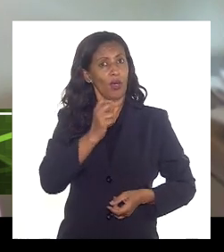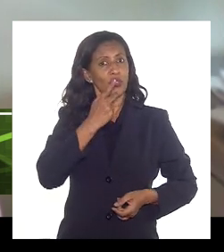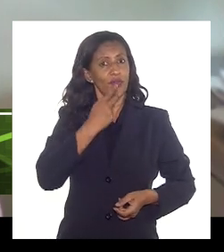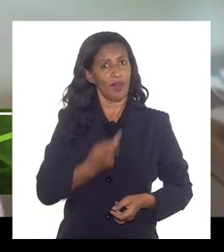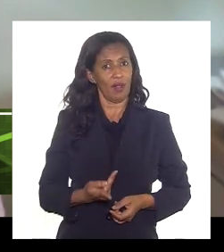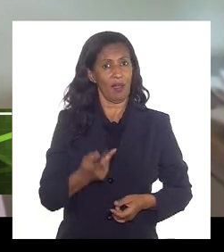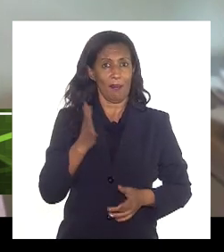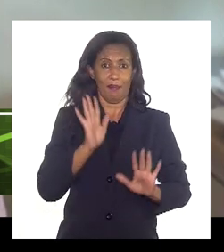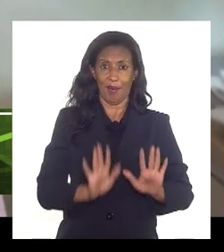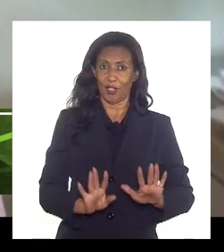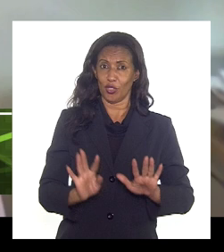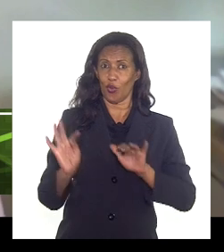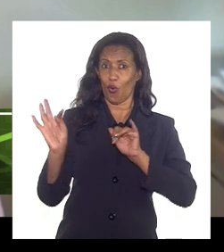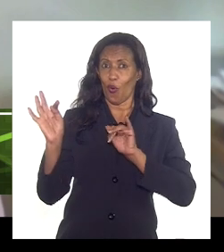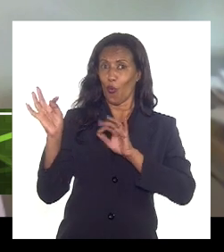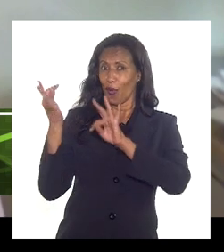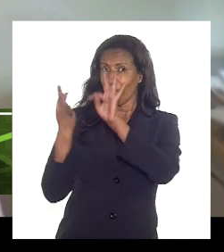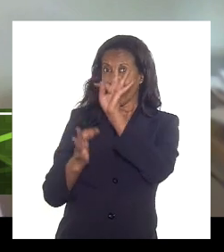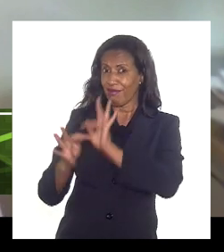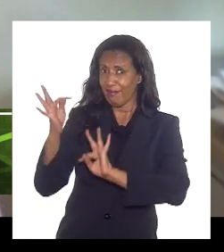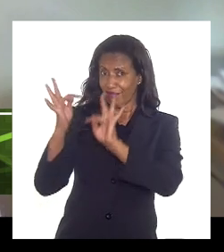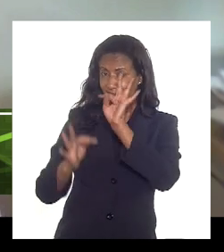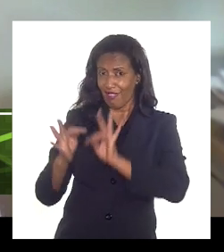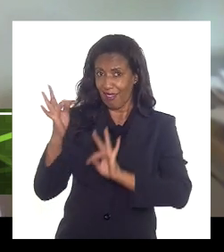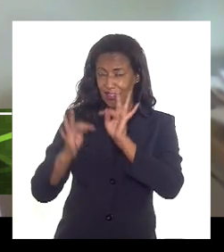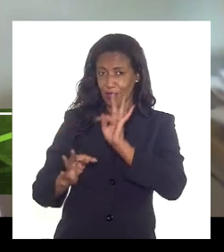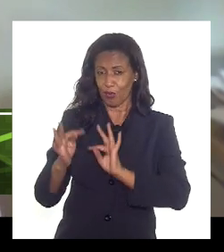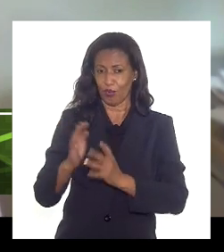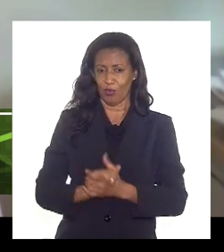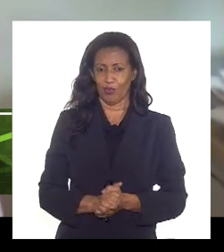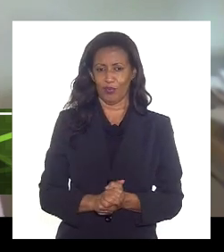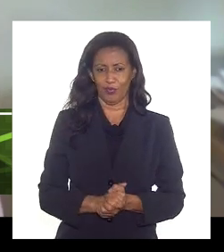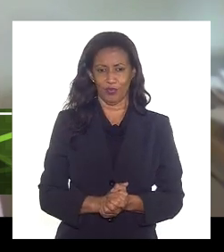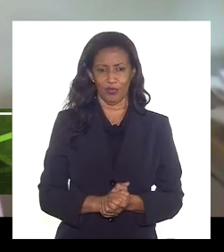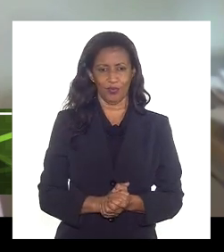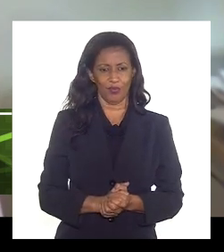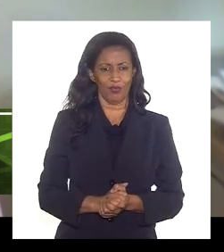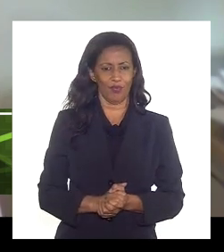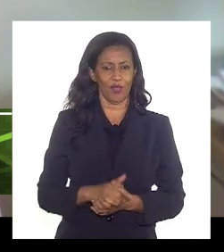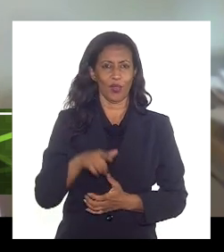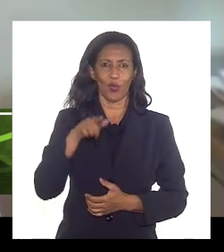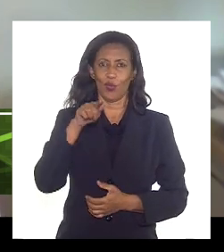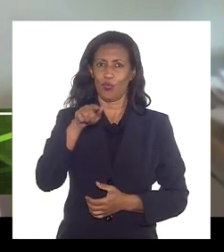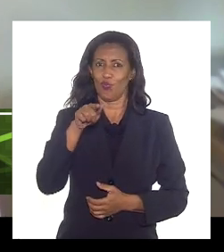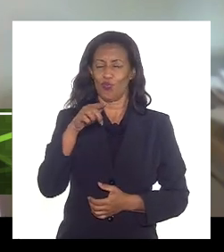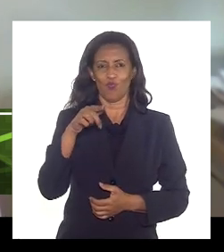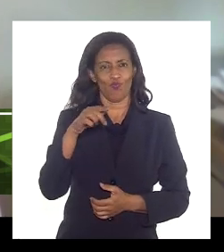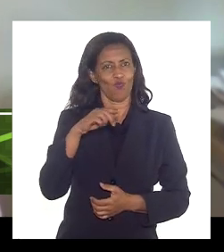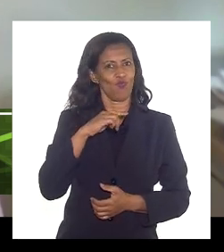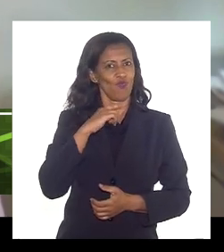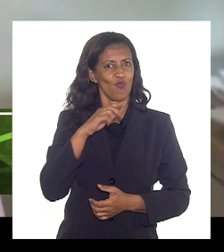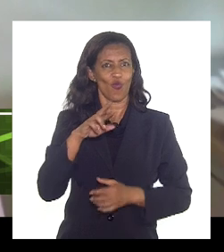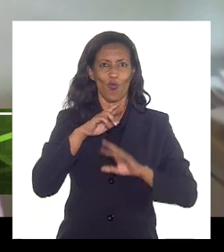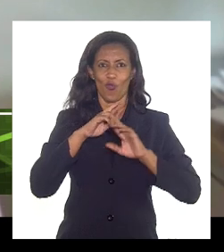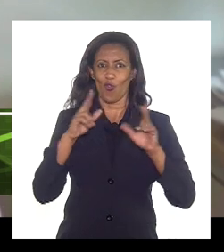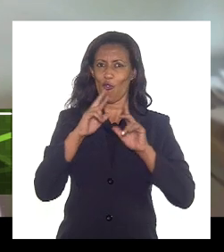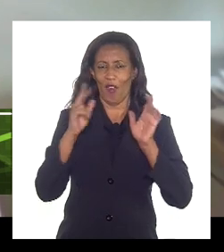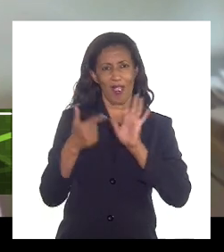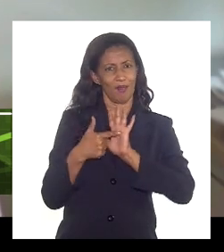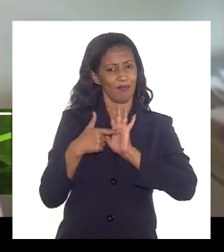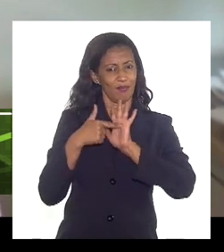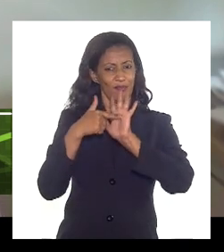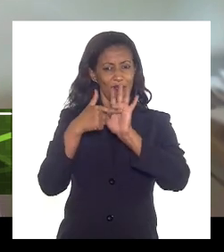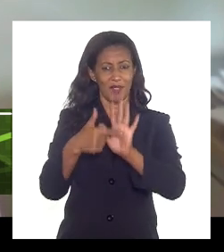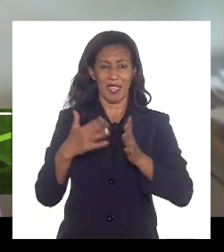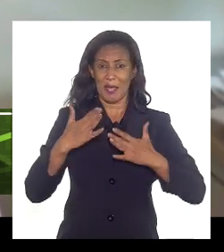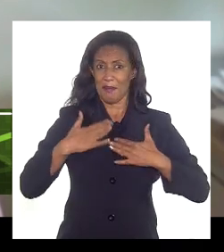um técnico competente que o senhor é o senhor não vai conseguir demonstrar nem